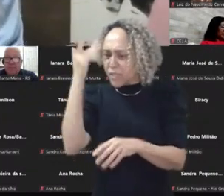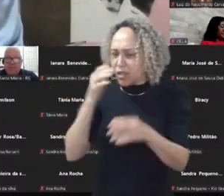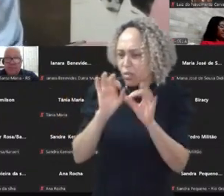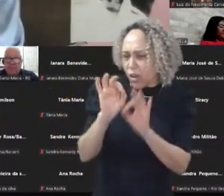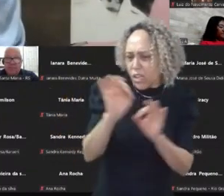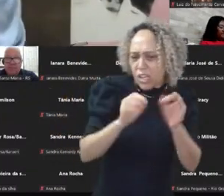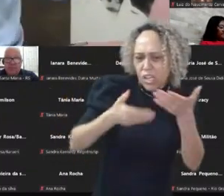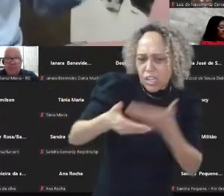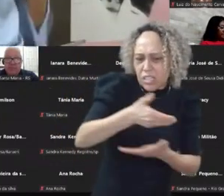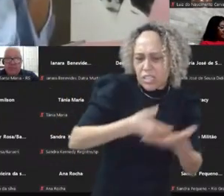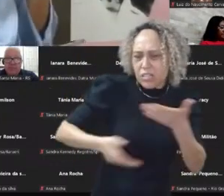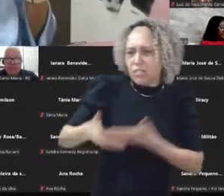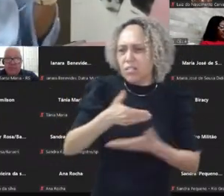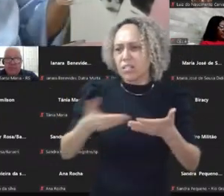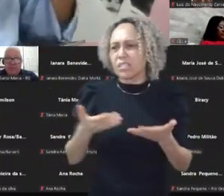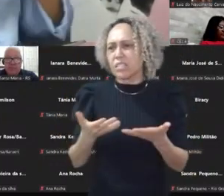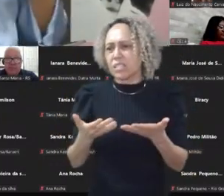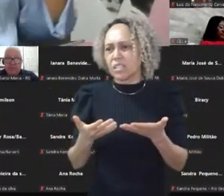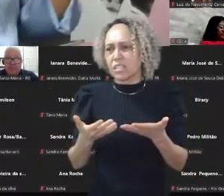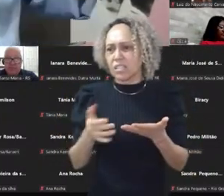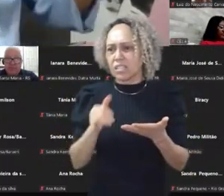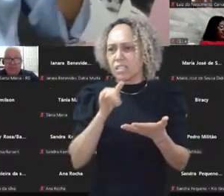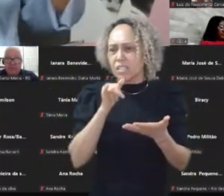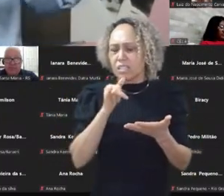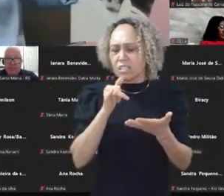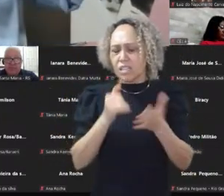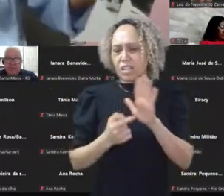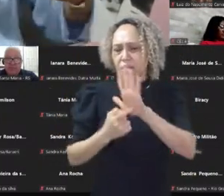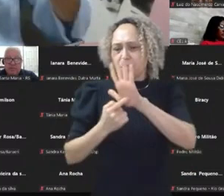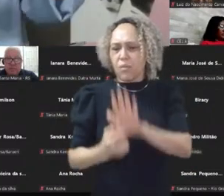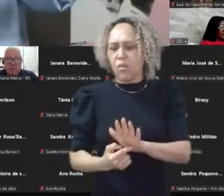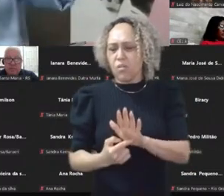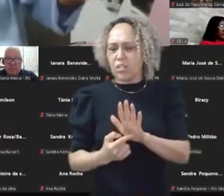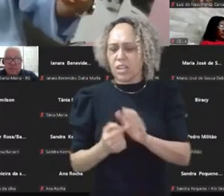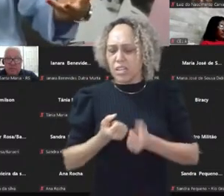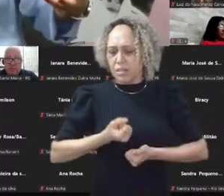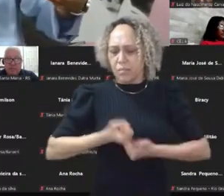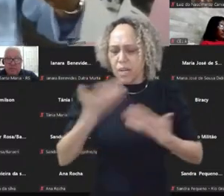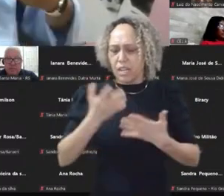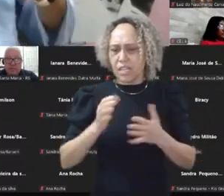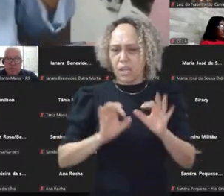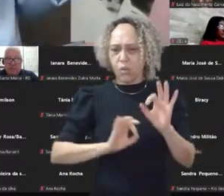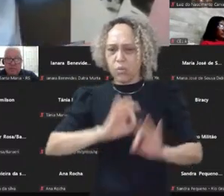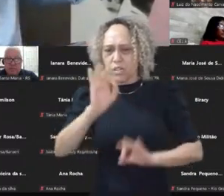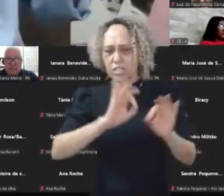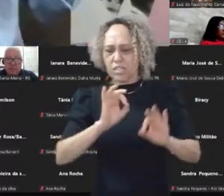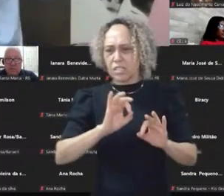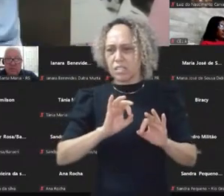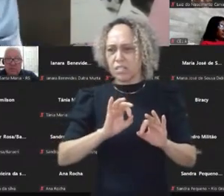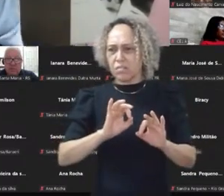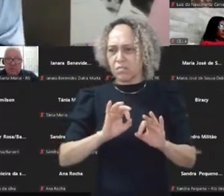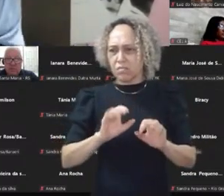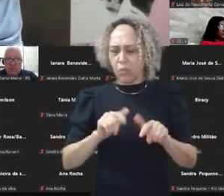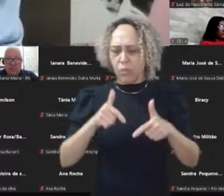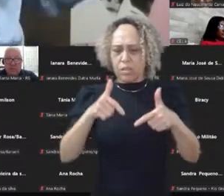o ponto verde, toda ação que tem um ponto verde. Ele expressa uma organização, uma ação. Não é só